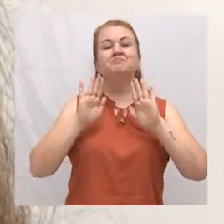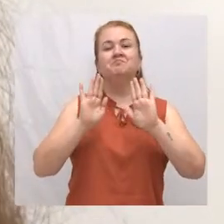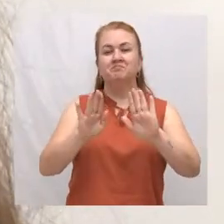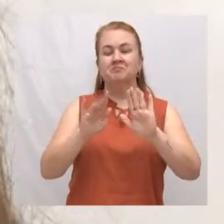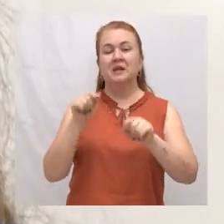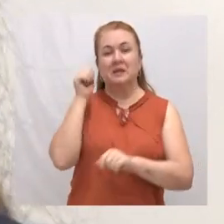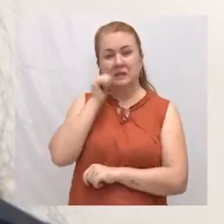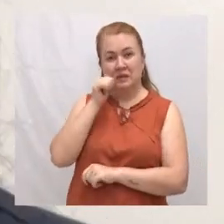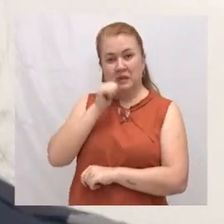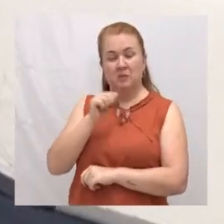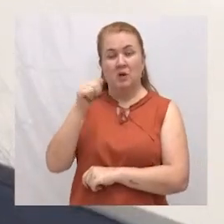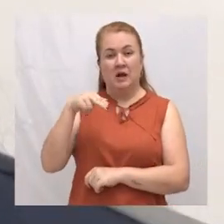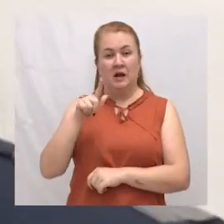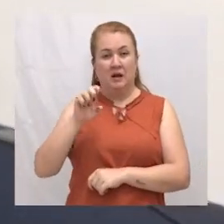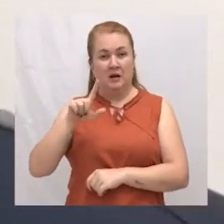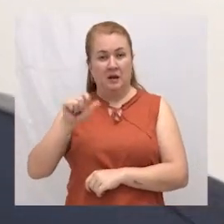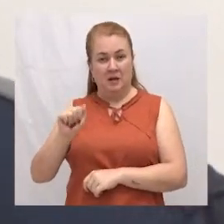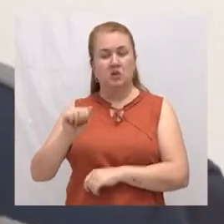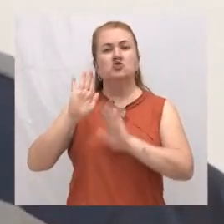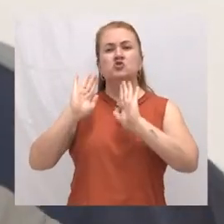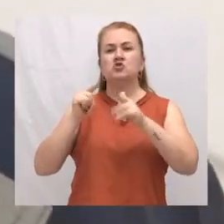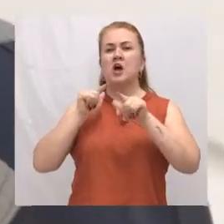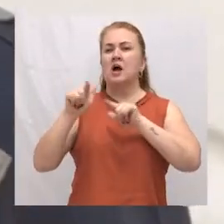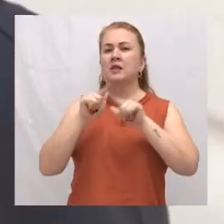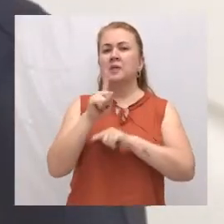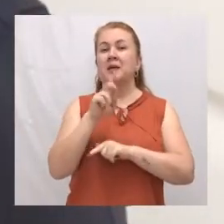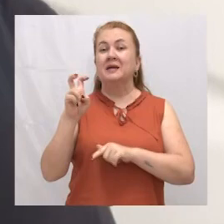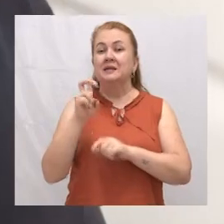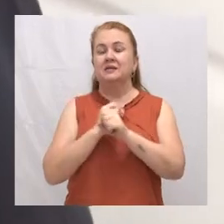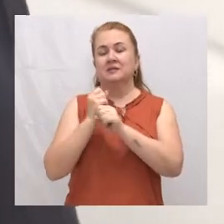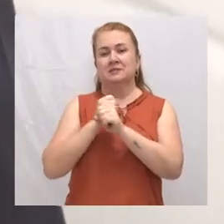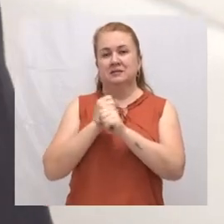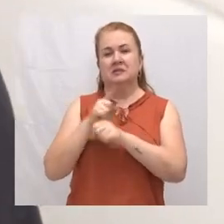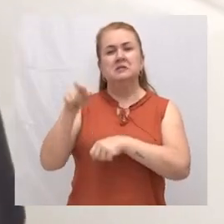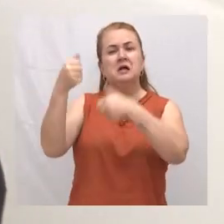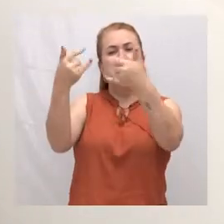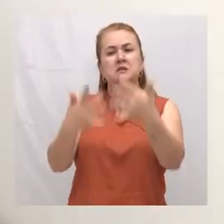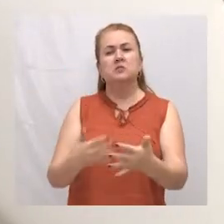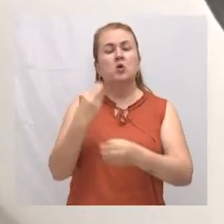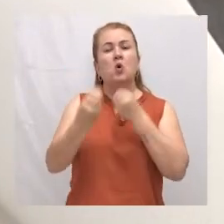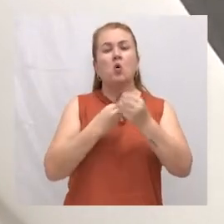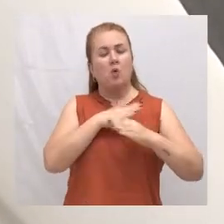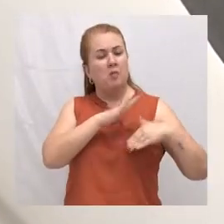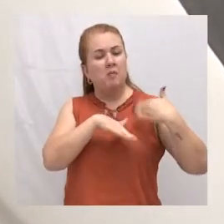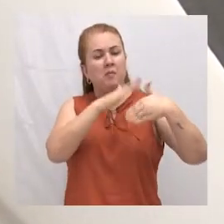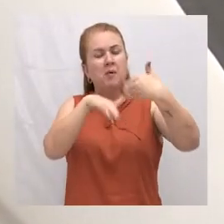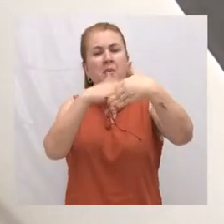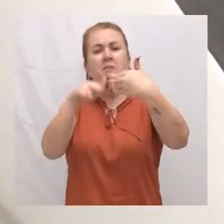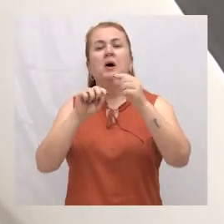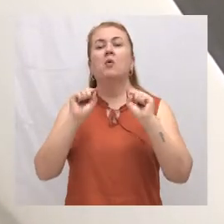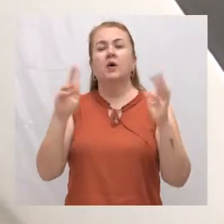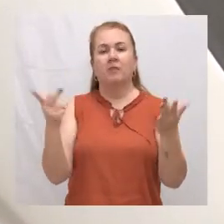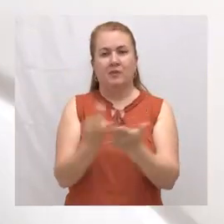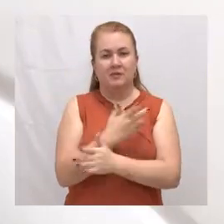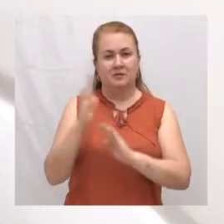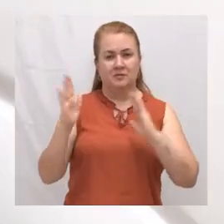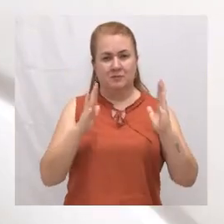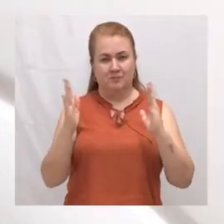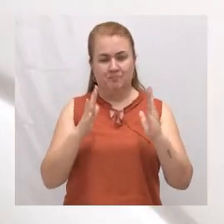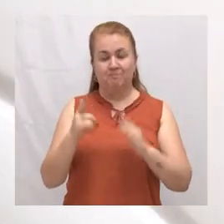de enfermagem, Angela Dias, está no SAMU há 15 anos, e falou sobre como foi a evolução no decorrer deste tempo.